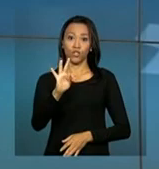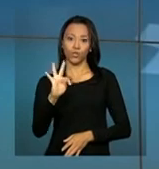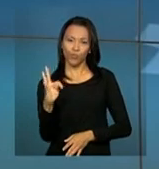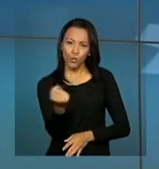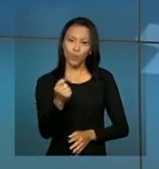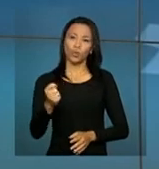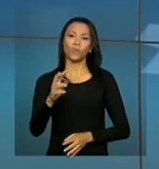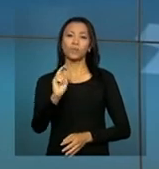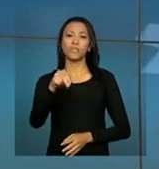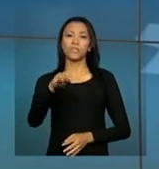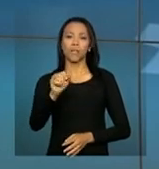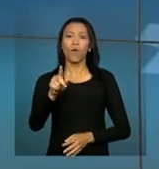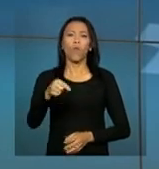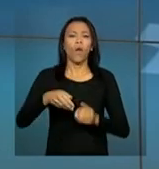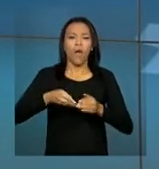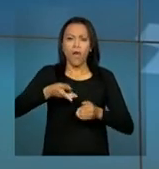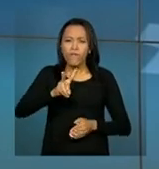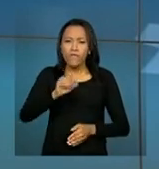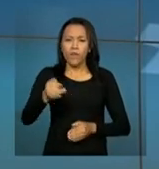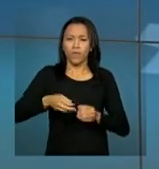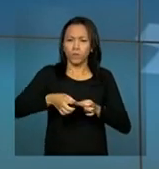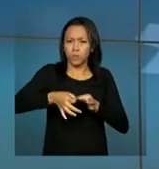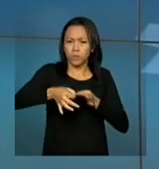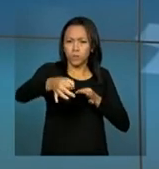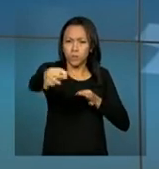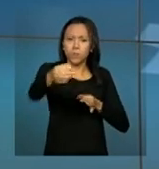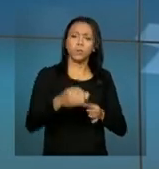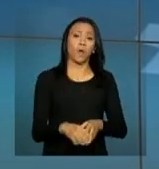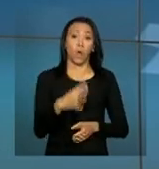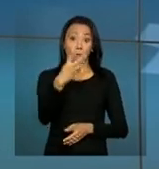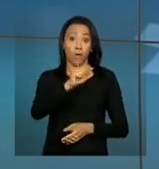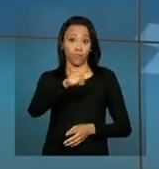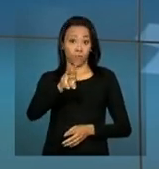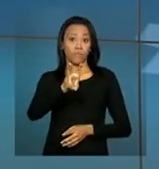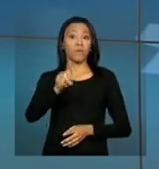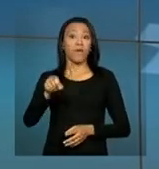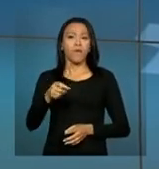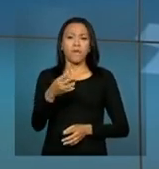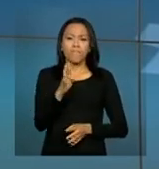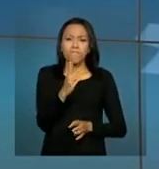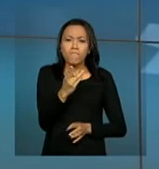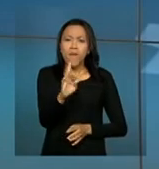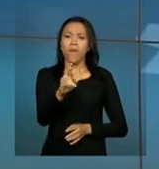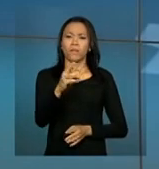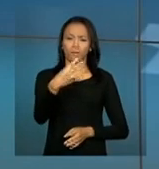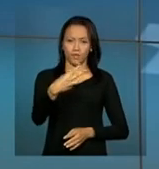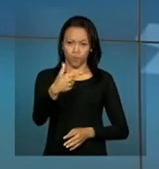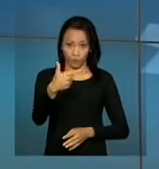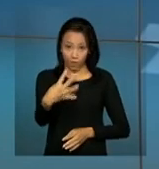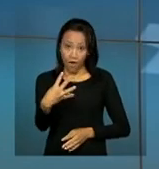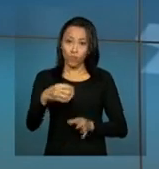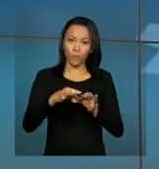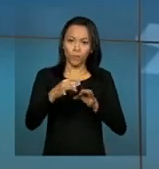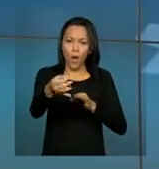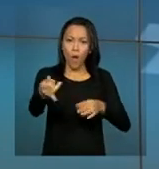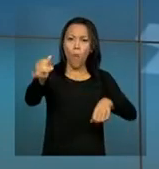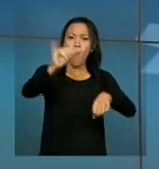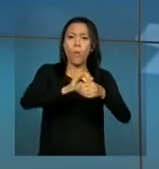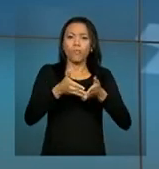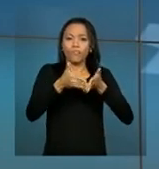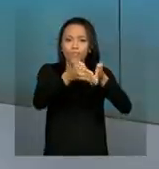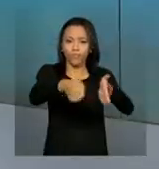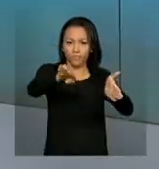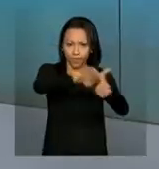Todos os Santos. A via tem quase 4,5 km de extensão e liga BR-324 ao porto da capital